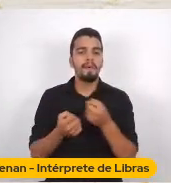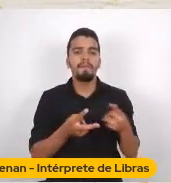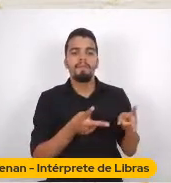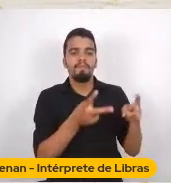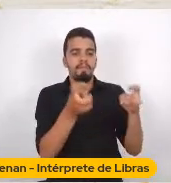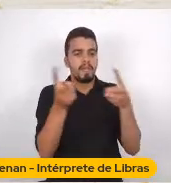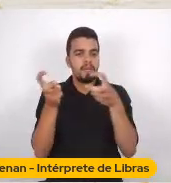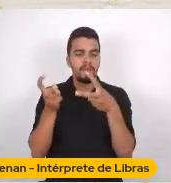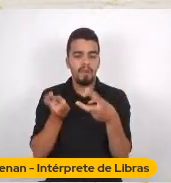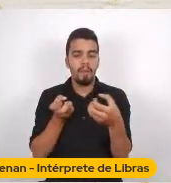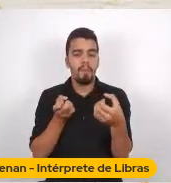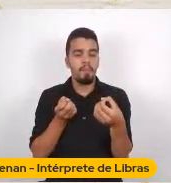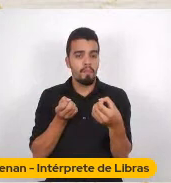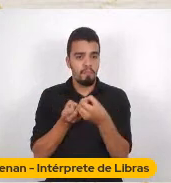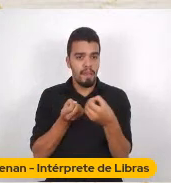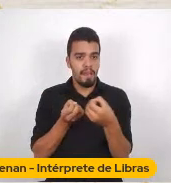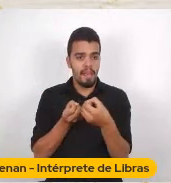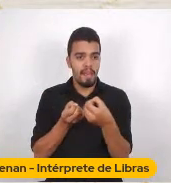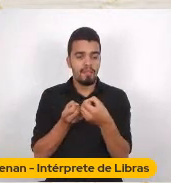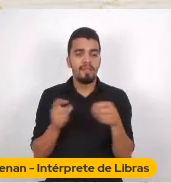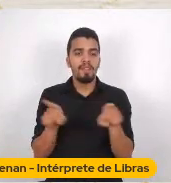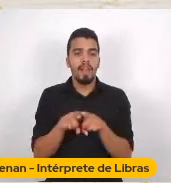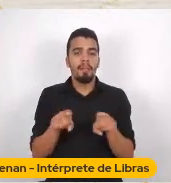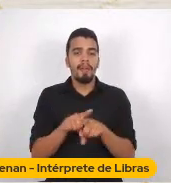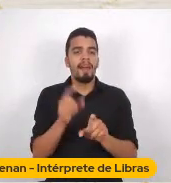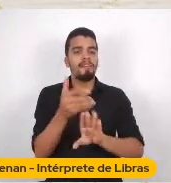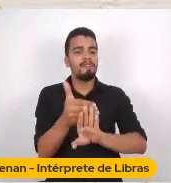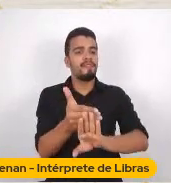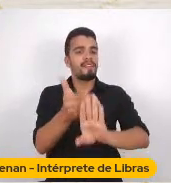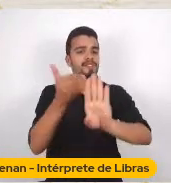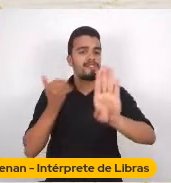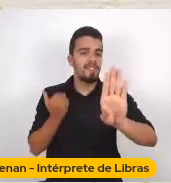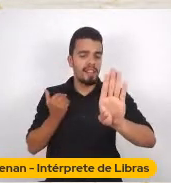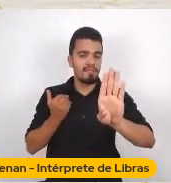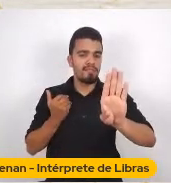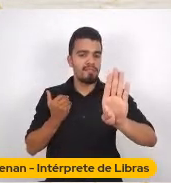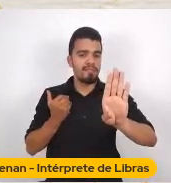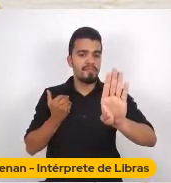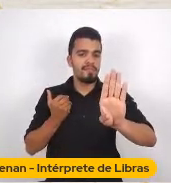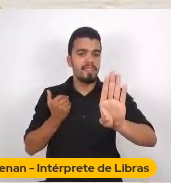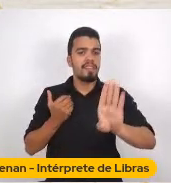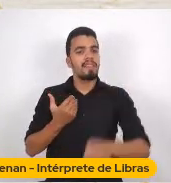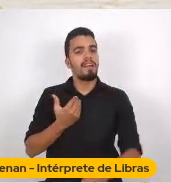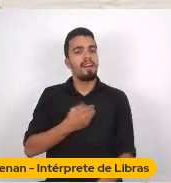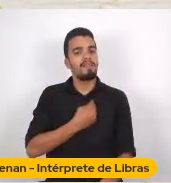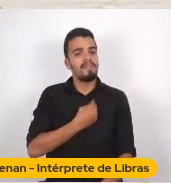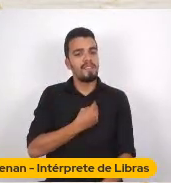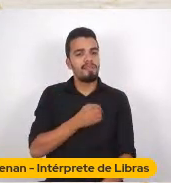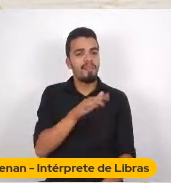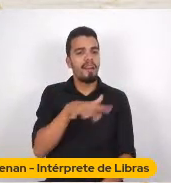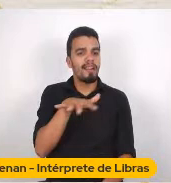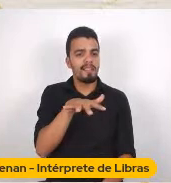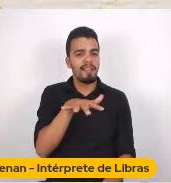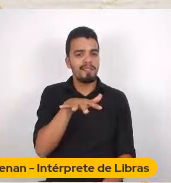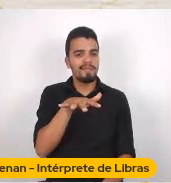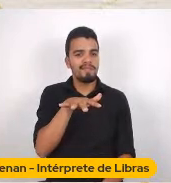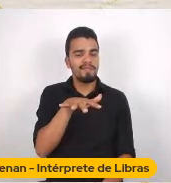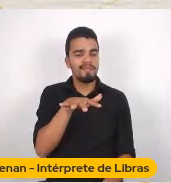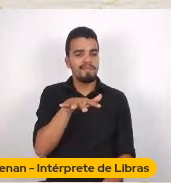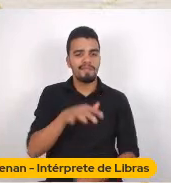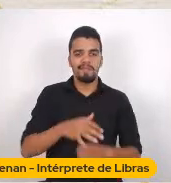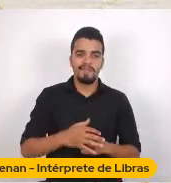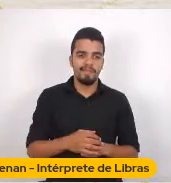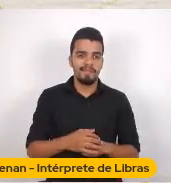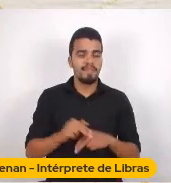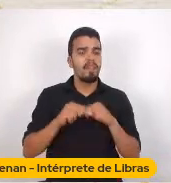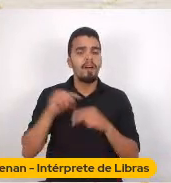E do que está distante E desse processo O que nos cabe aqui O que nos importa aqui A